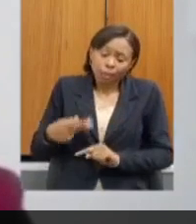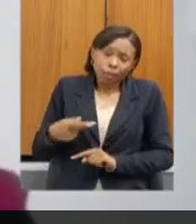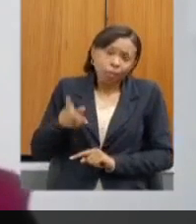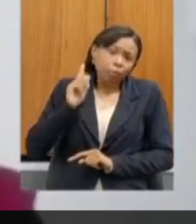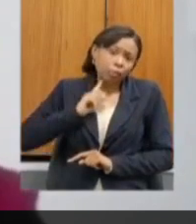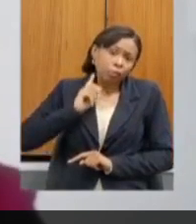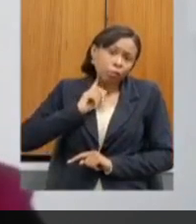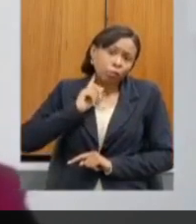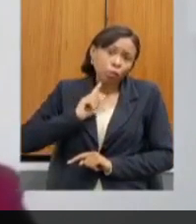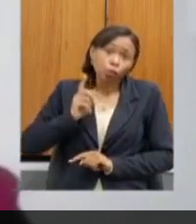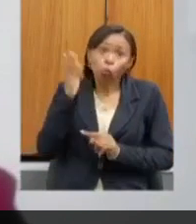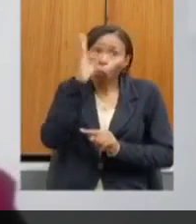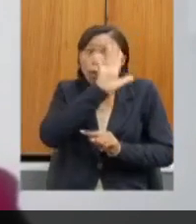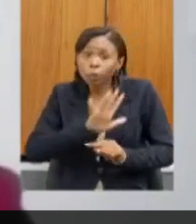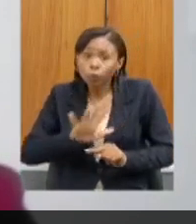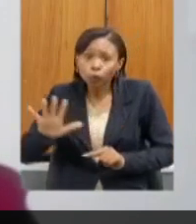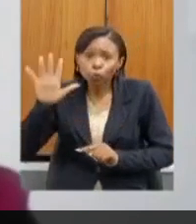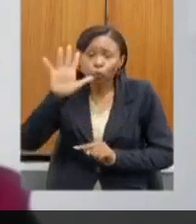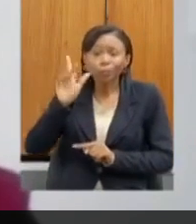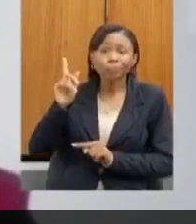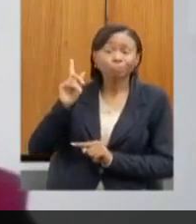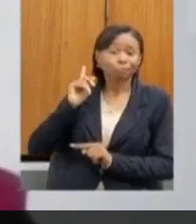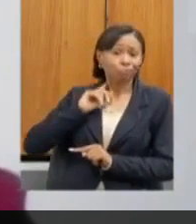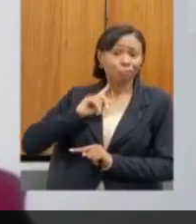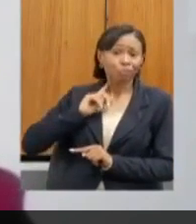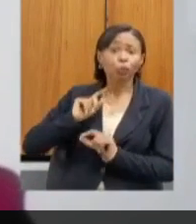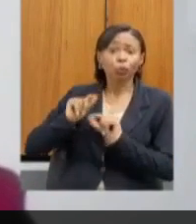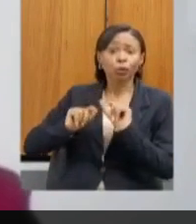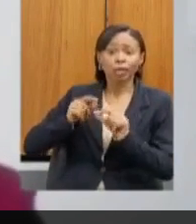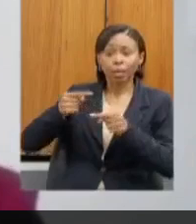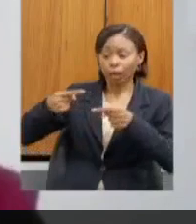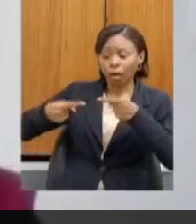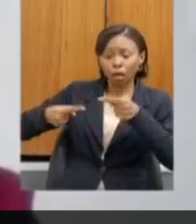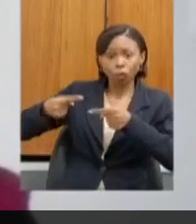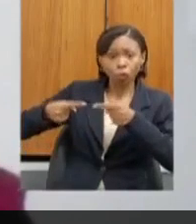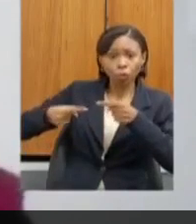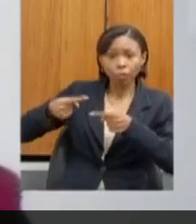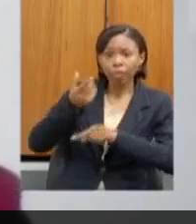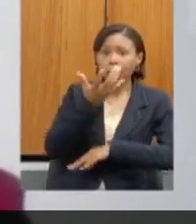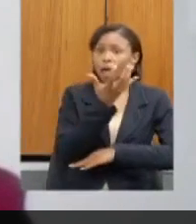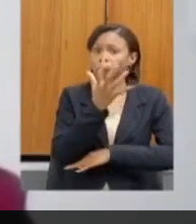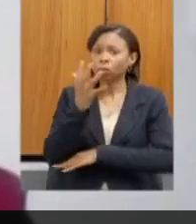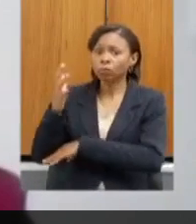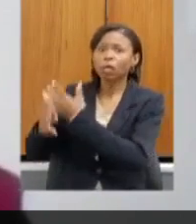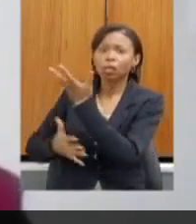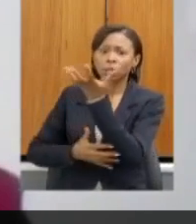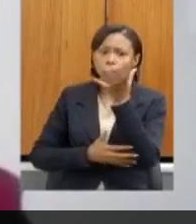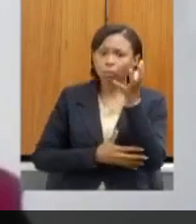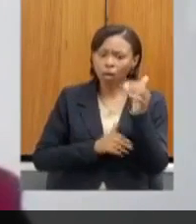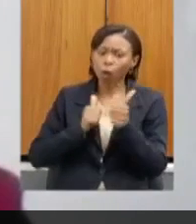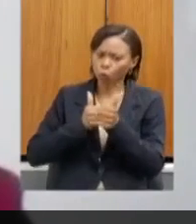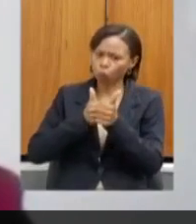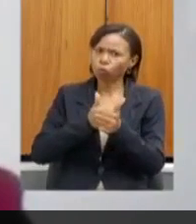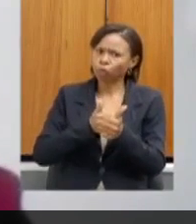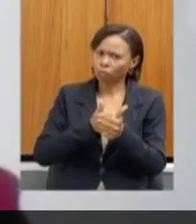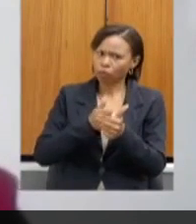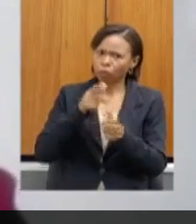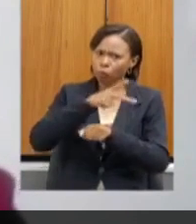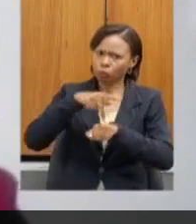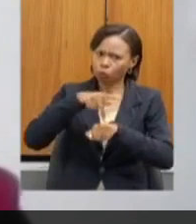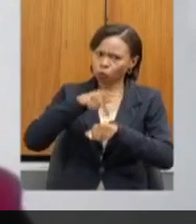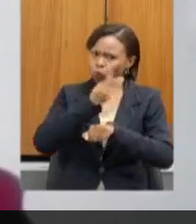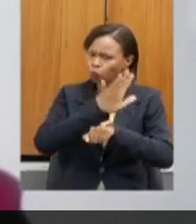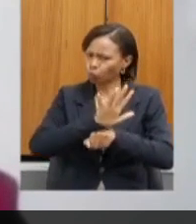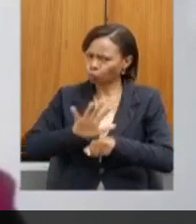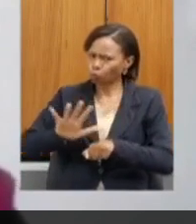Estado aqui no Brasil em que a política ambiental era bastante acompanhada pelo restante do país, muito em função dos crimes